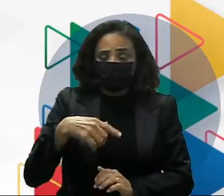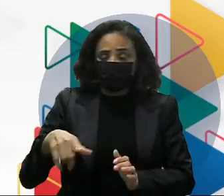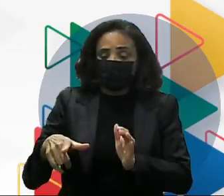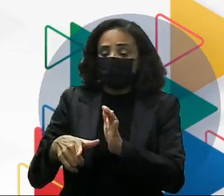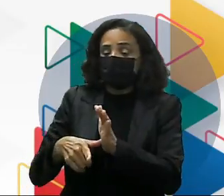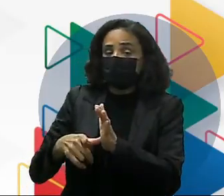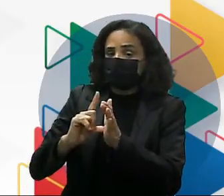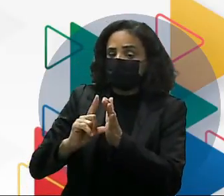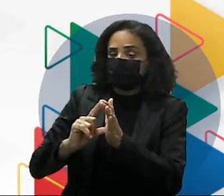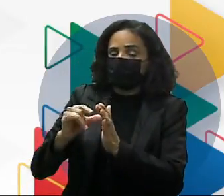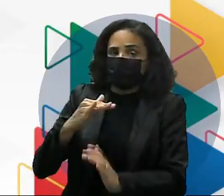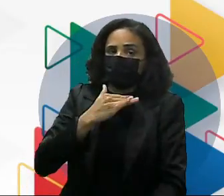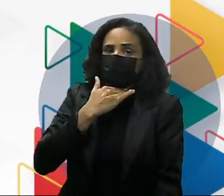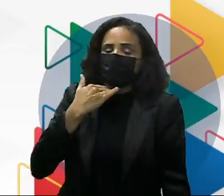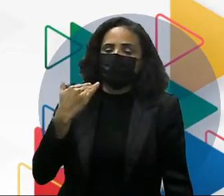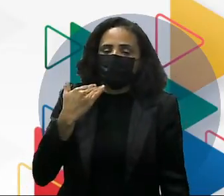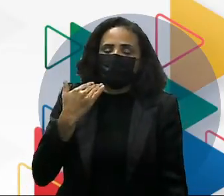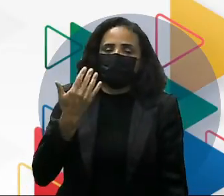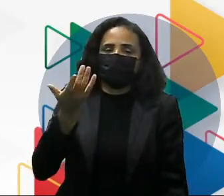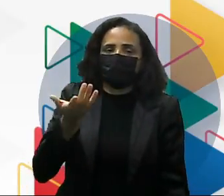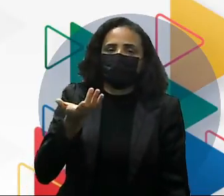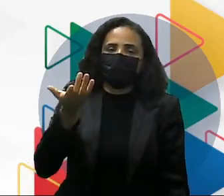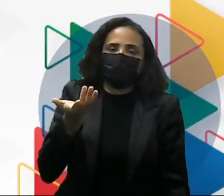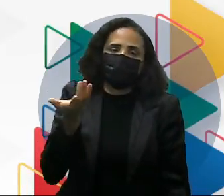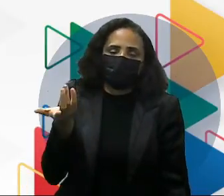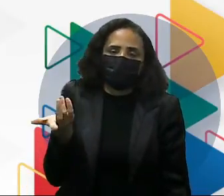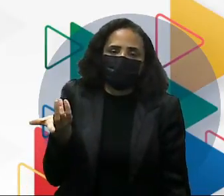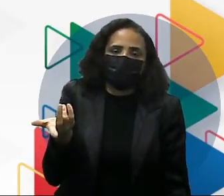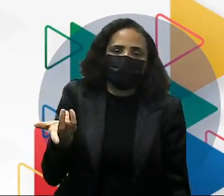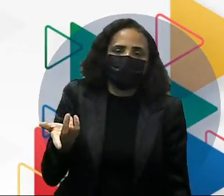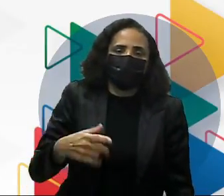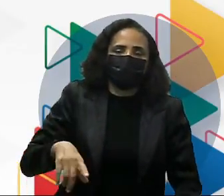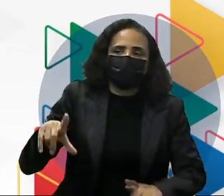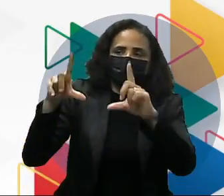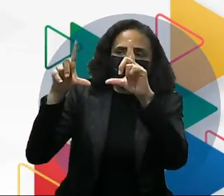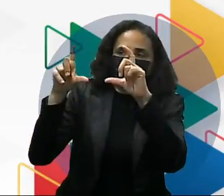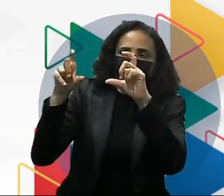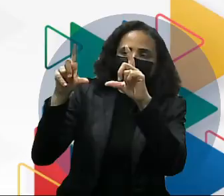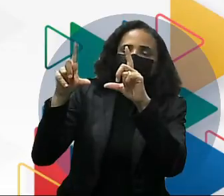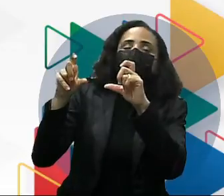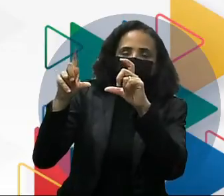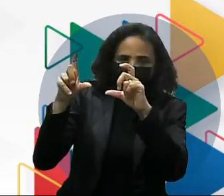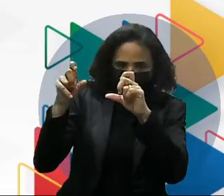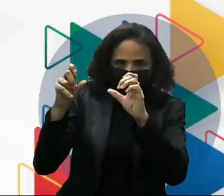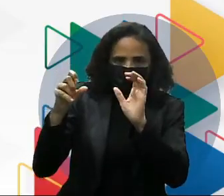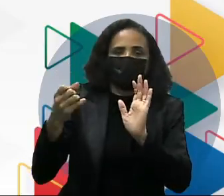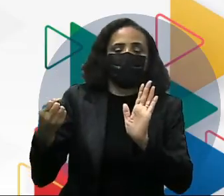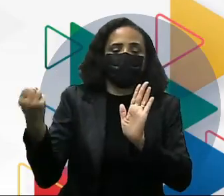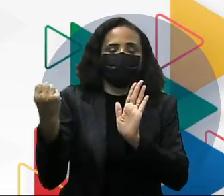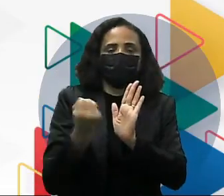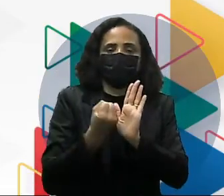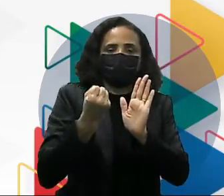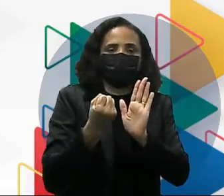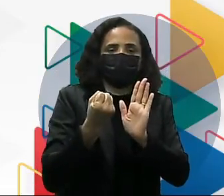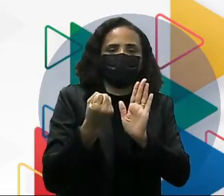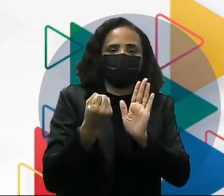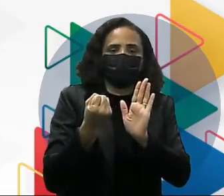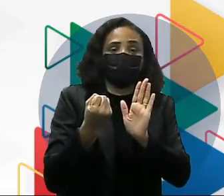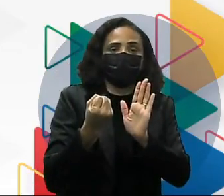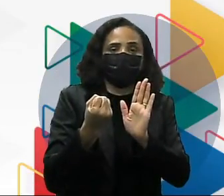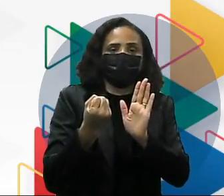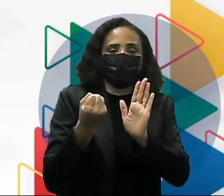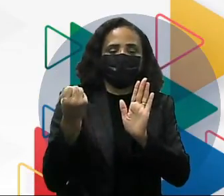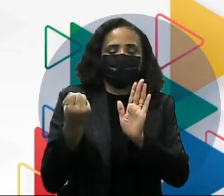leve embora, I just want to update my, eu só quero atualizar minha, tudo não?